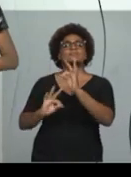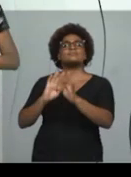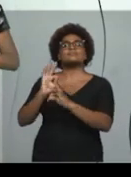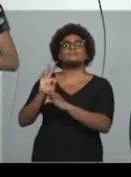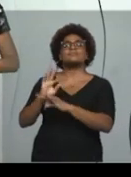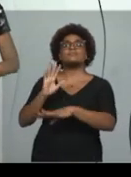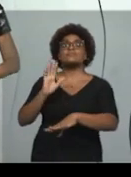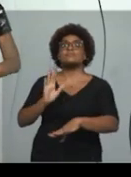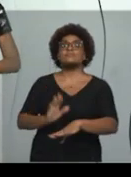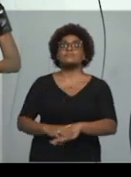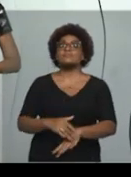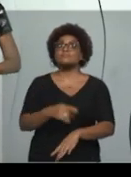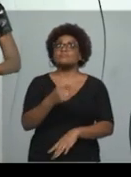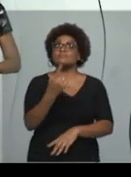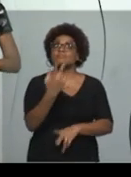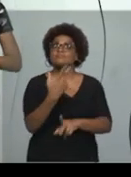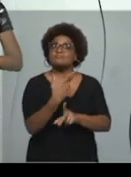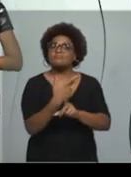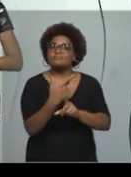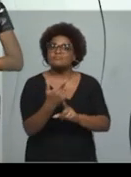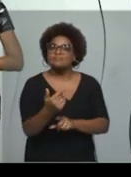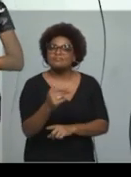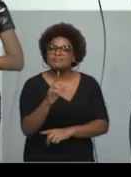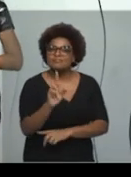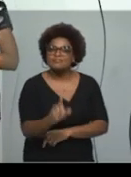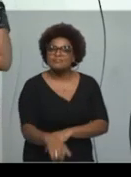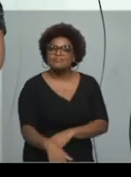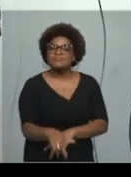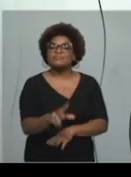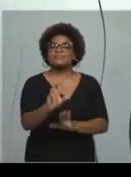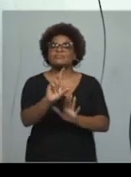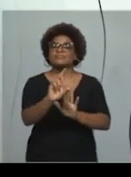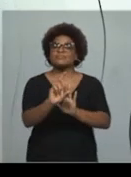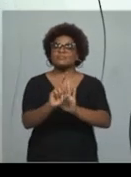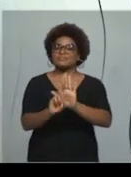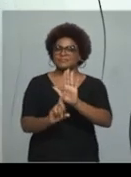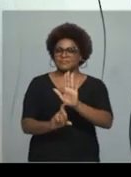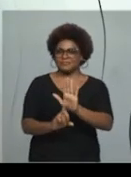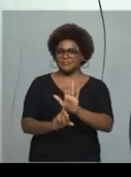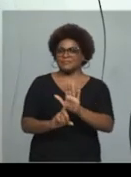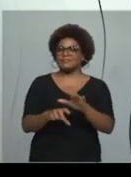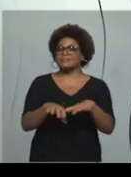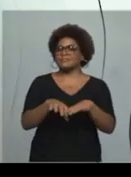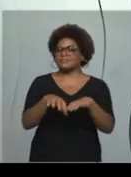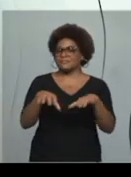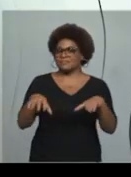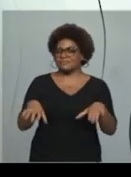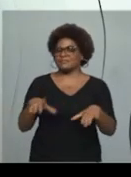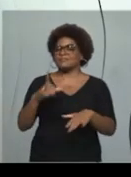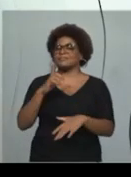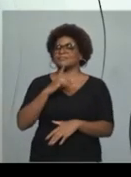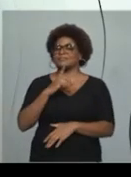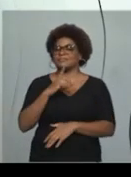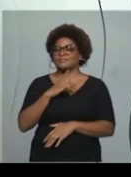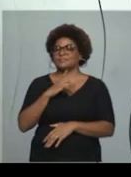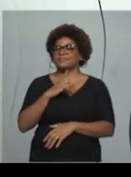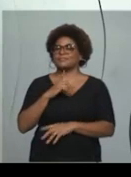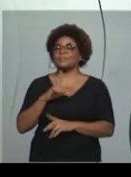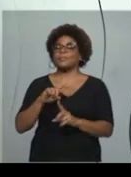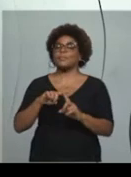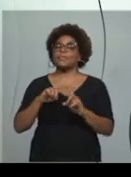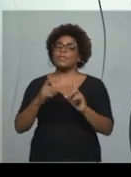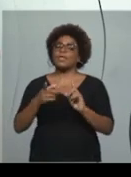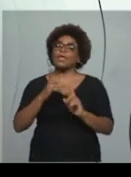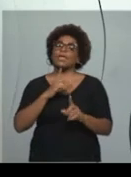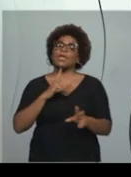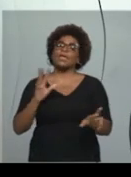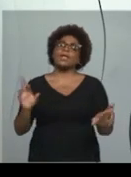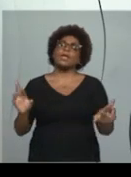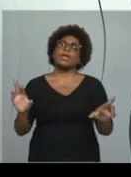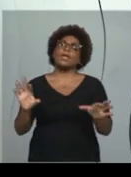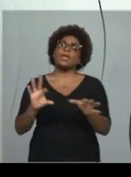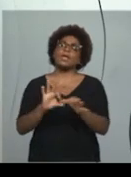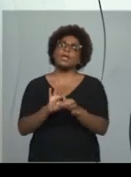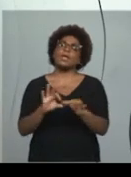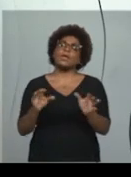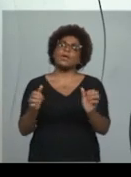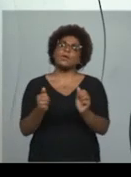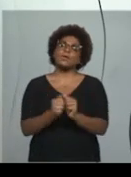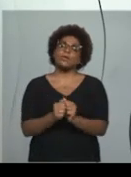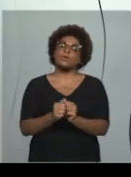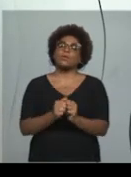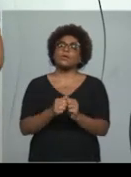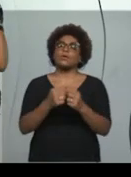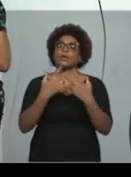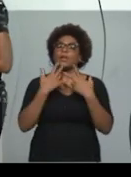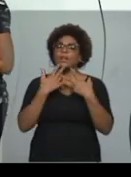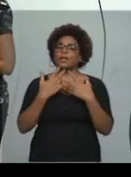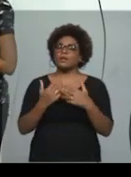A redação, ela vem separada, mas está relacionada aí com linguagens e códigos.